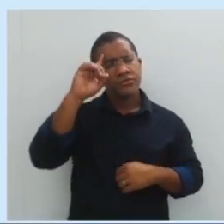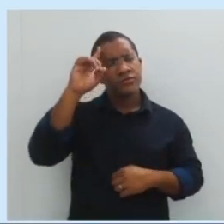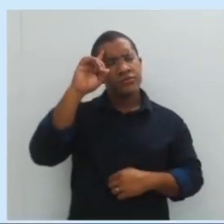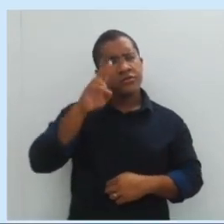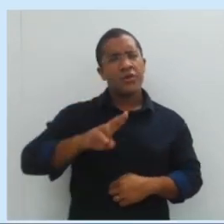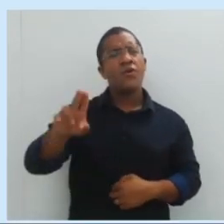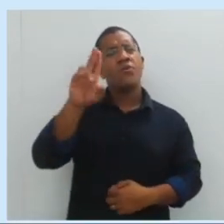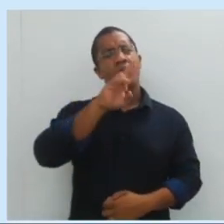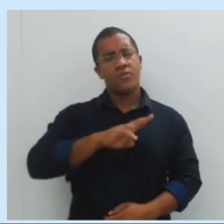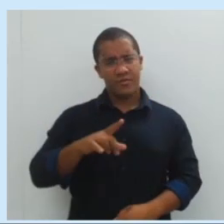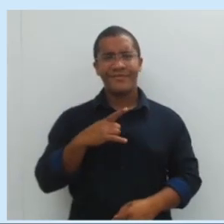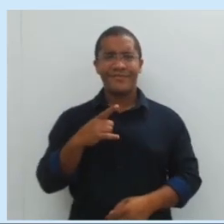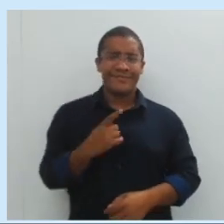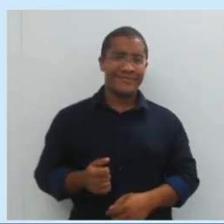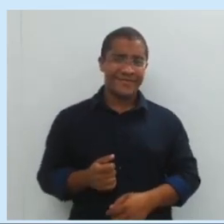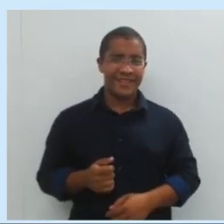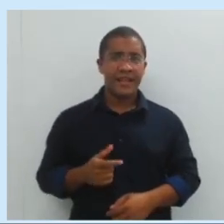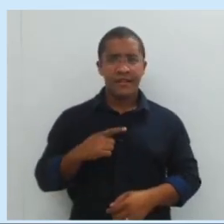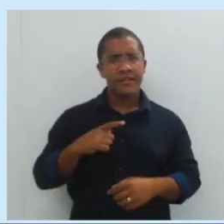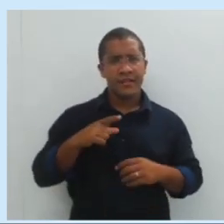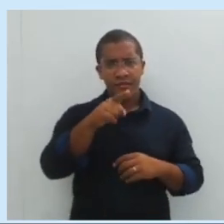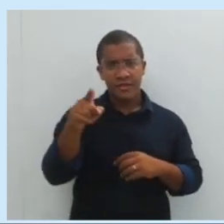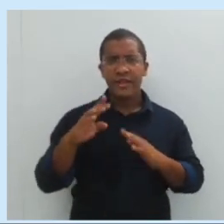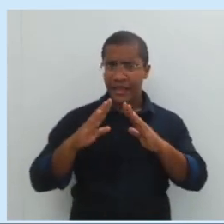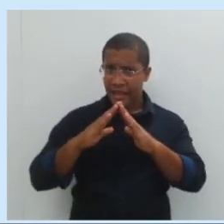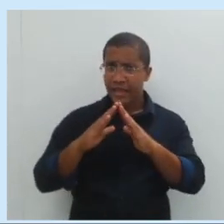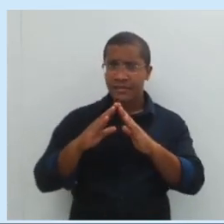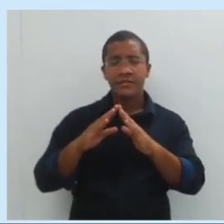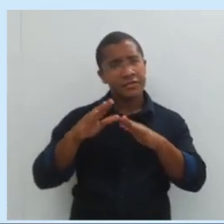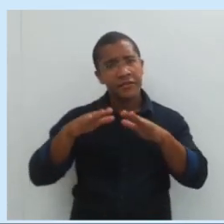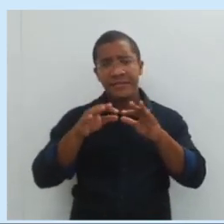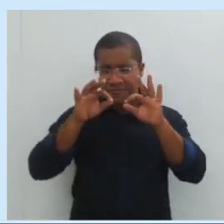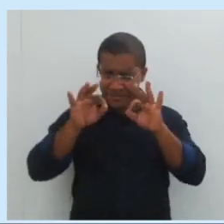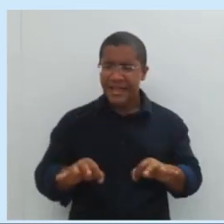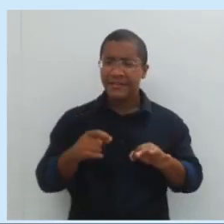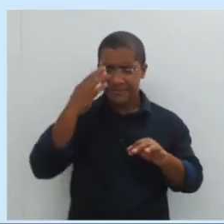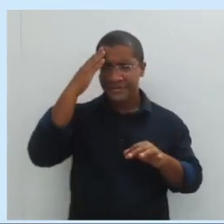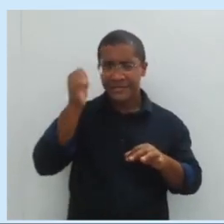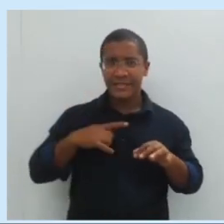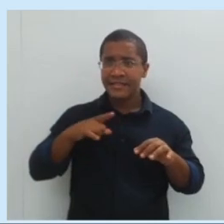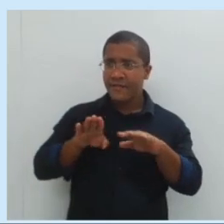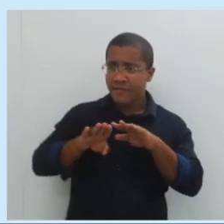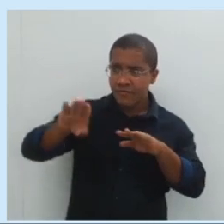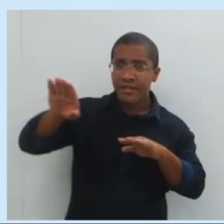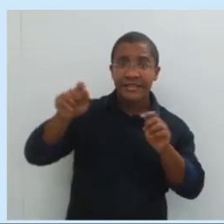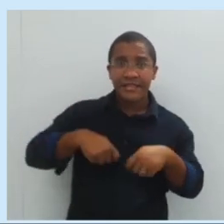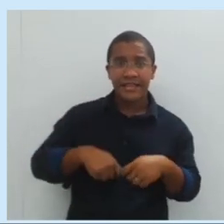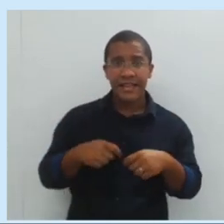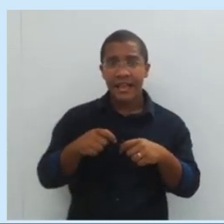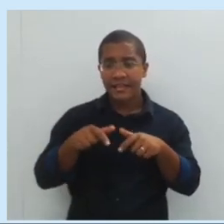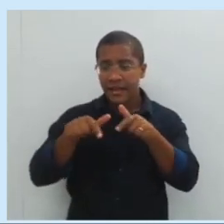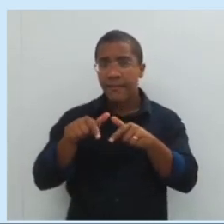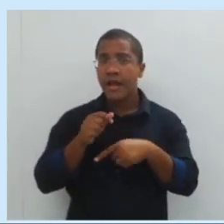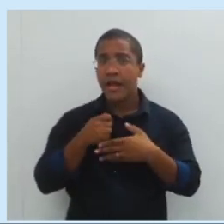dia e eu tenho certeza que existe um plano inclinado na sua casa para ajudar na execução de um